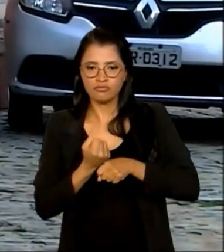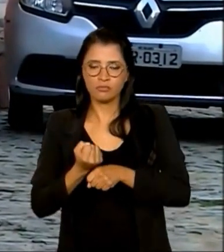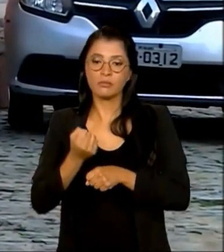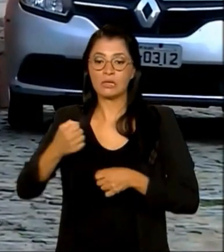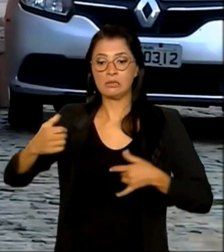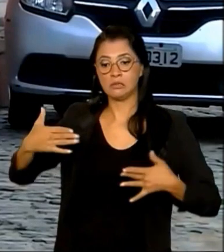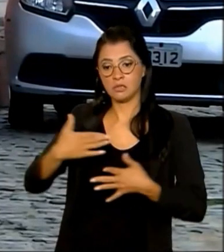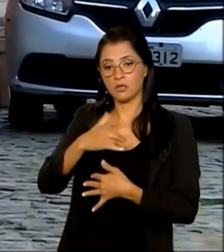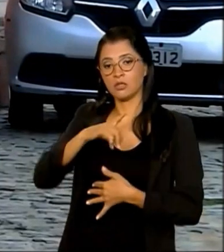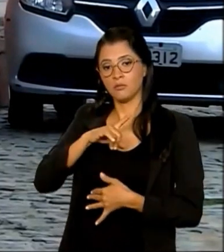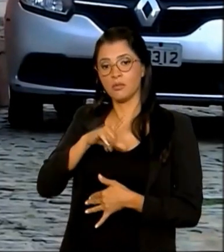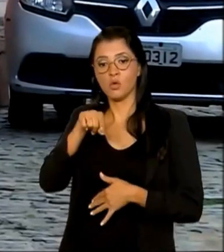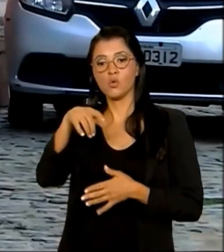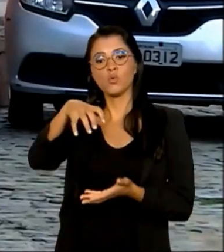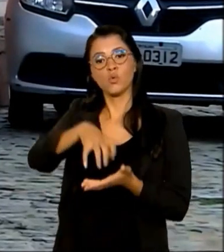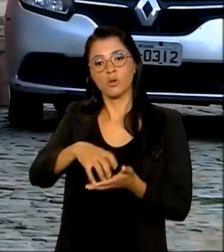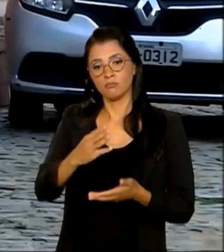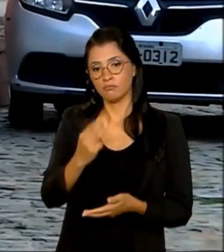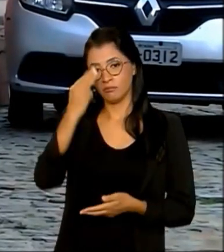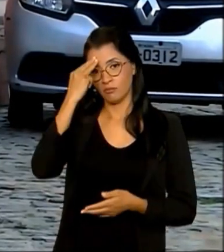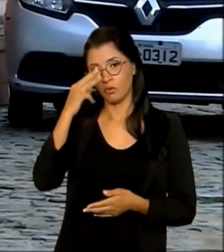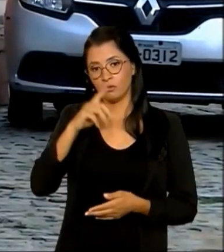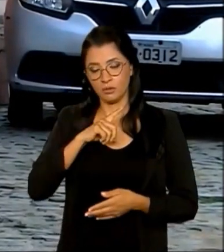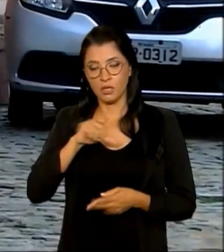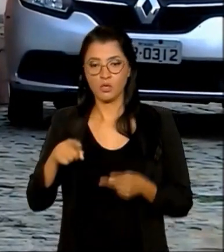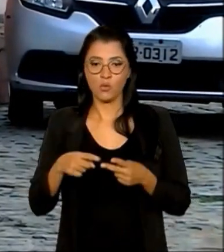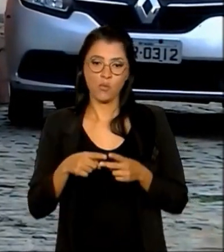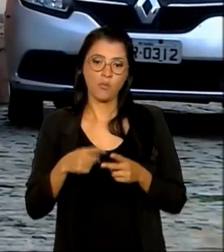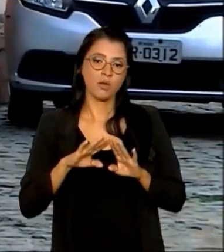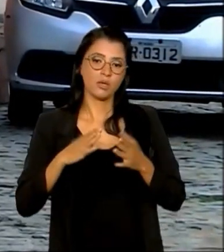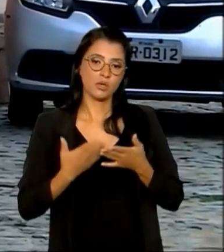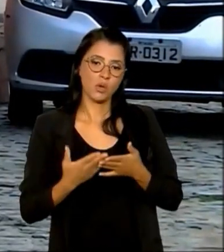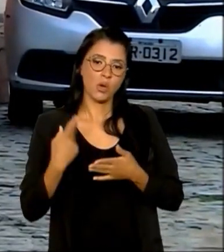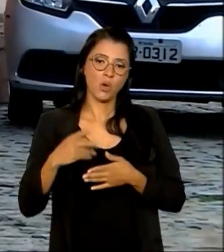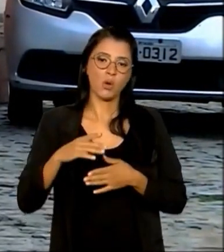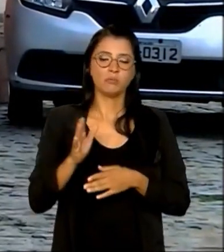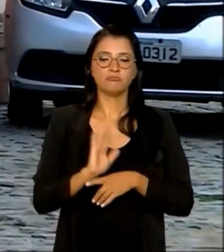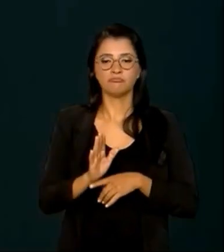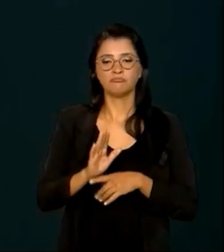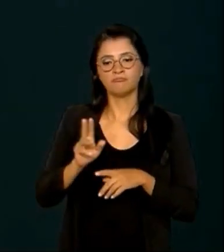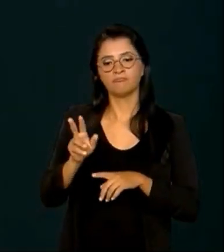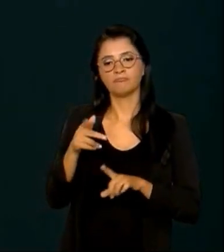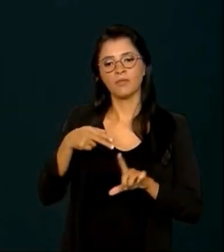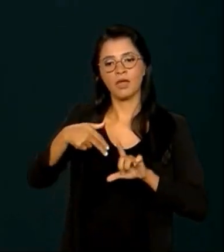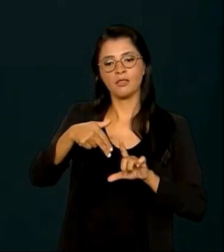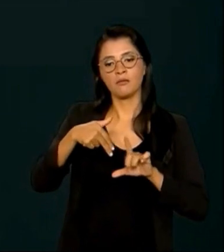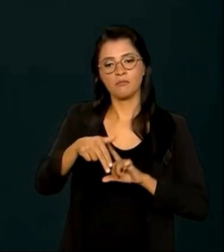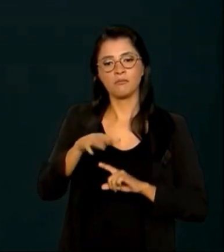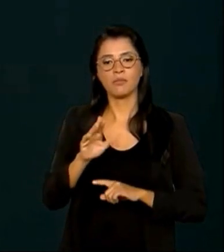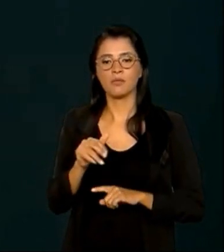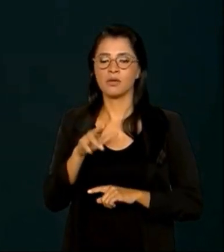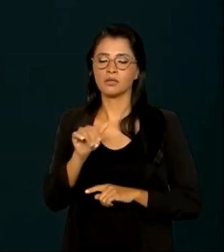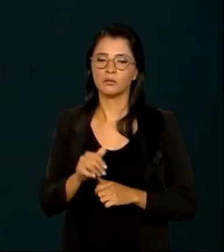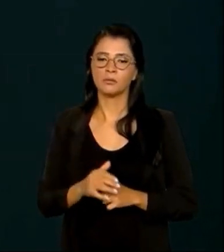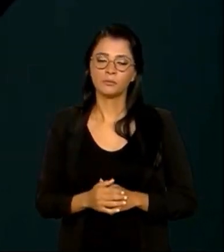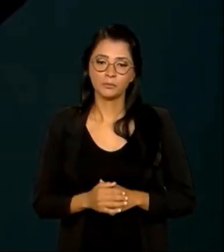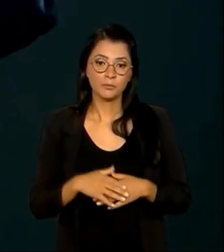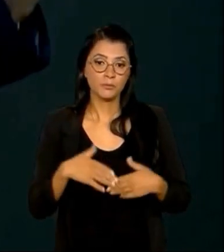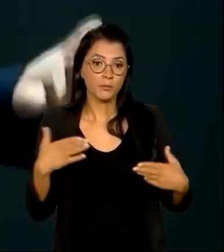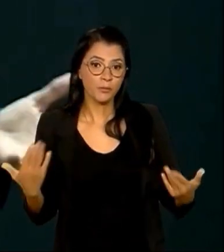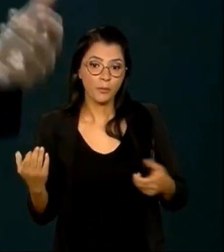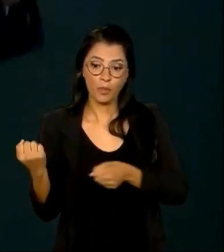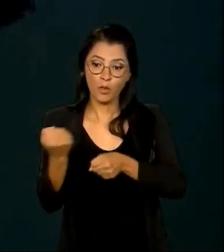ainda vai ganhar um centro de memória e uma escola de cine-animação. O parque é dinheiro. Ou seja,